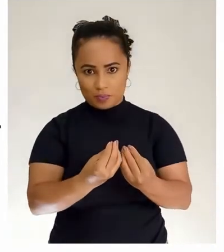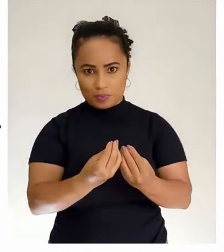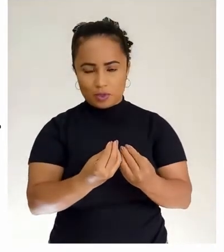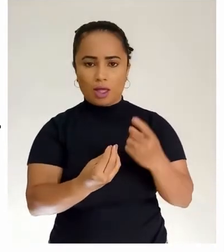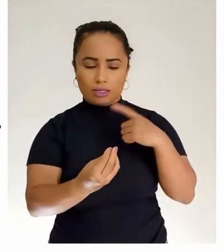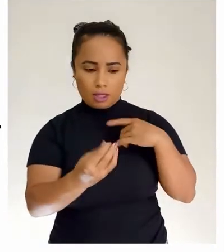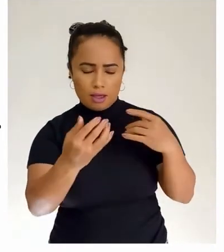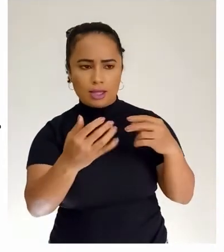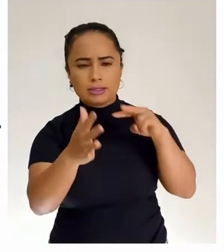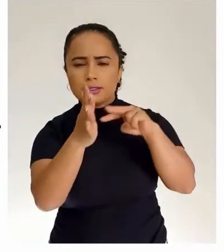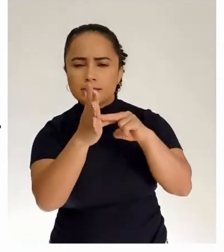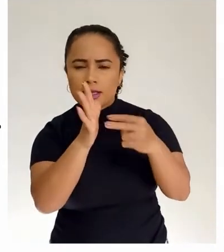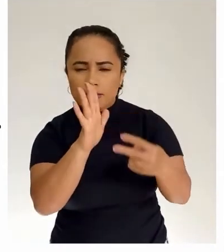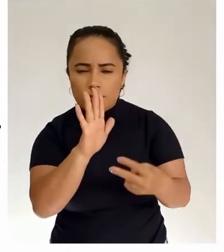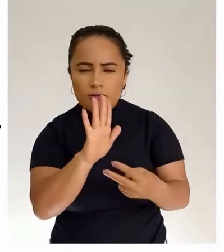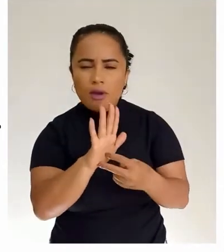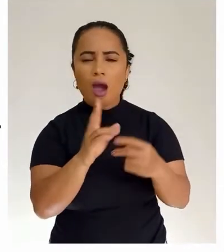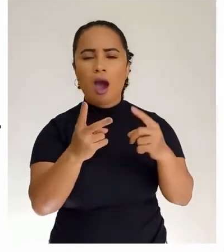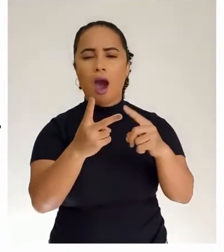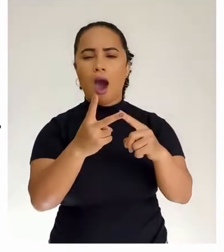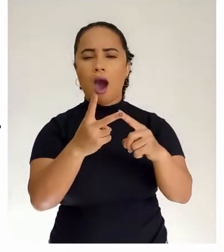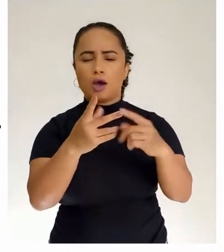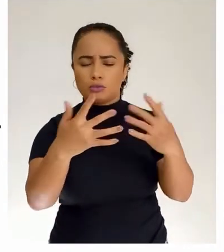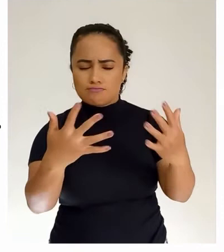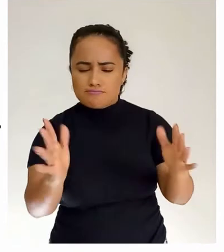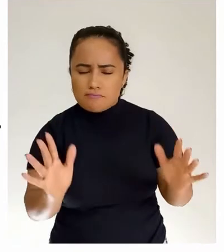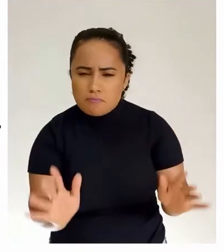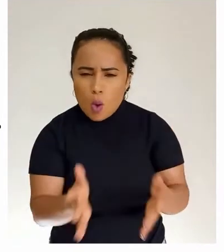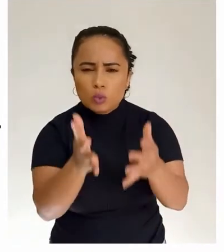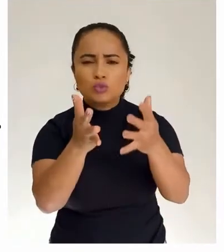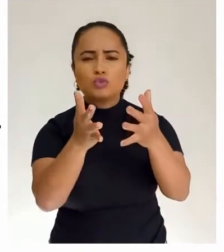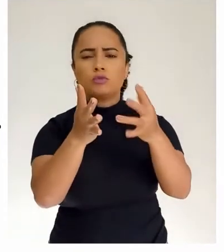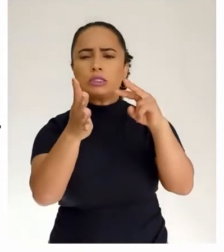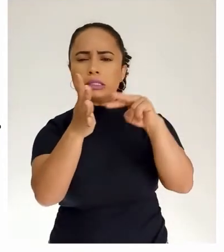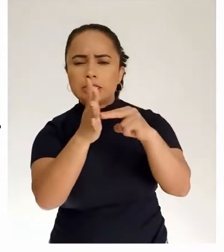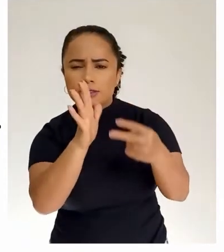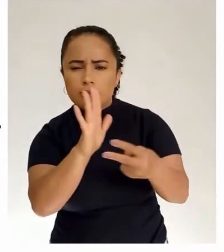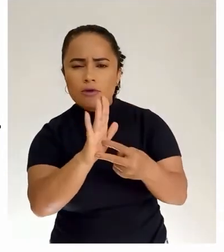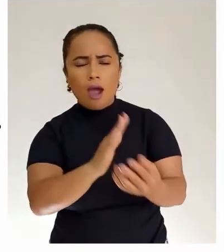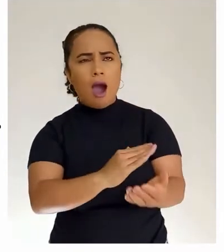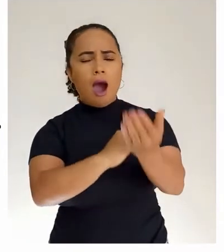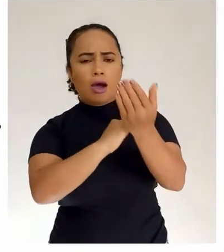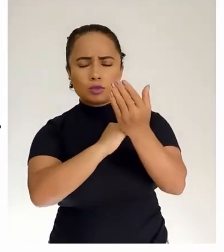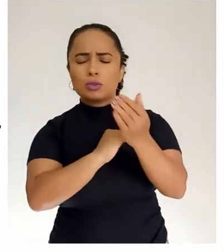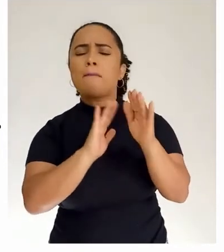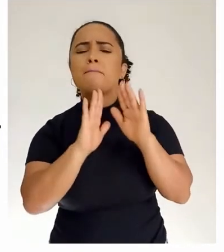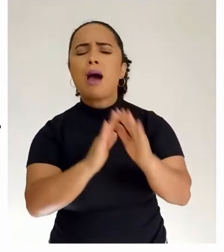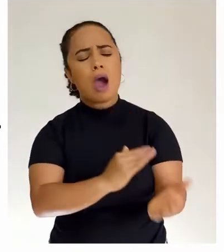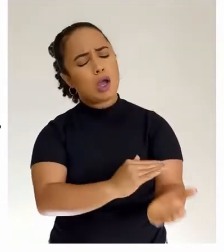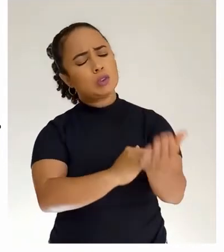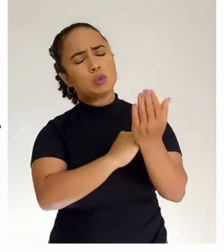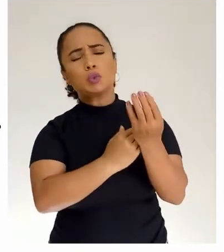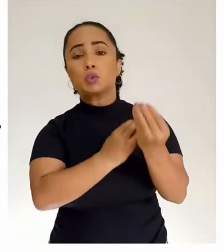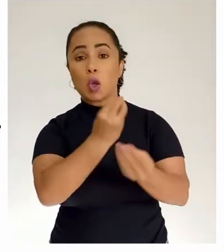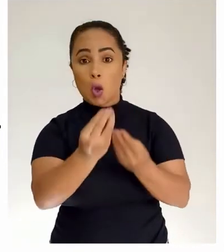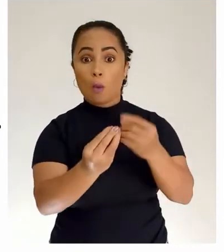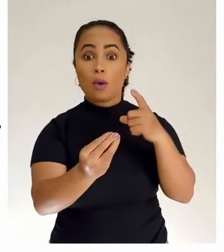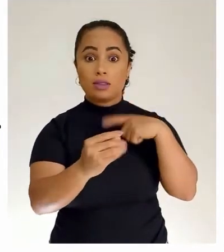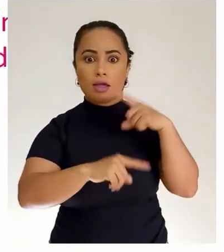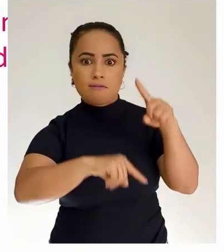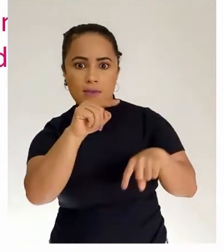sentido, uma significação para um texto com auxílio. Auxílio de quê? De um material